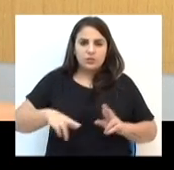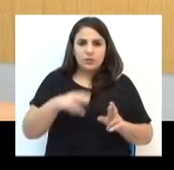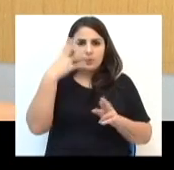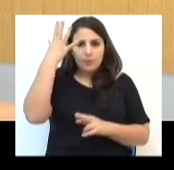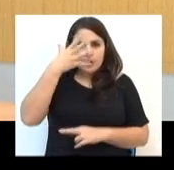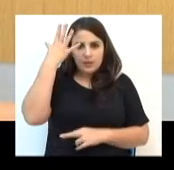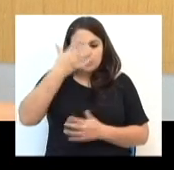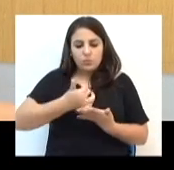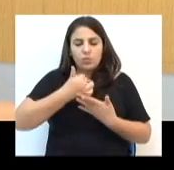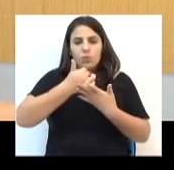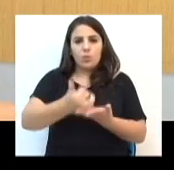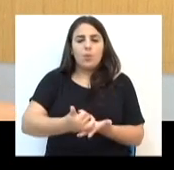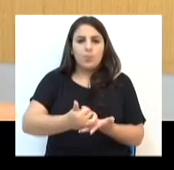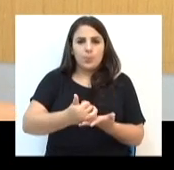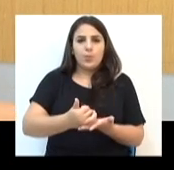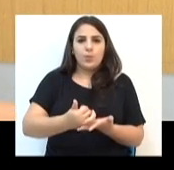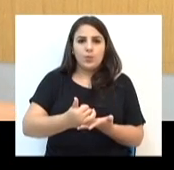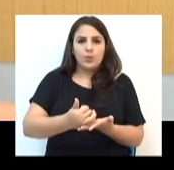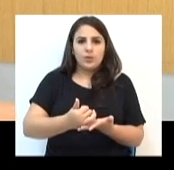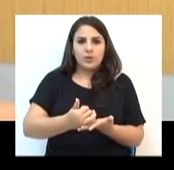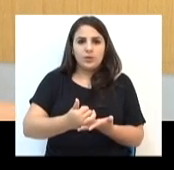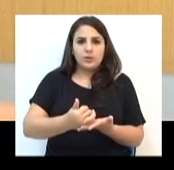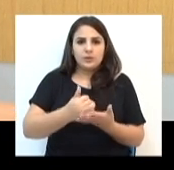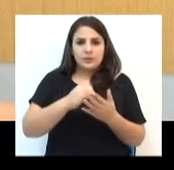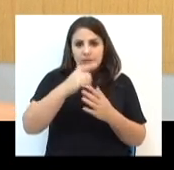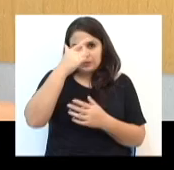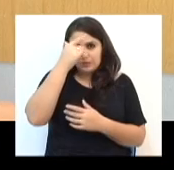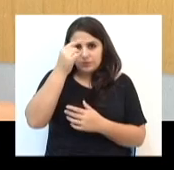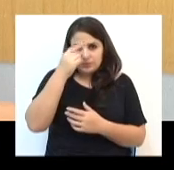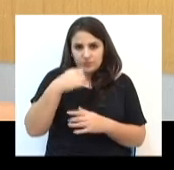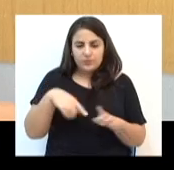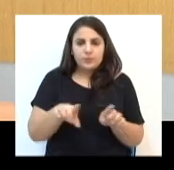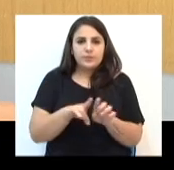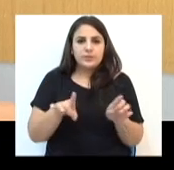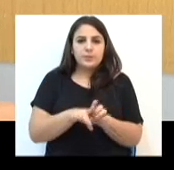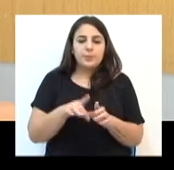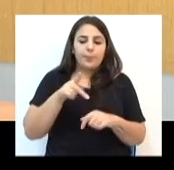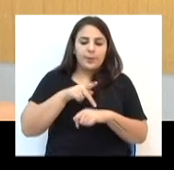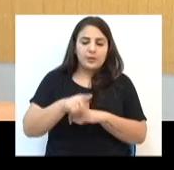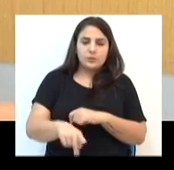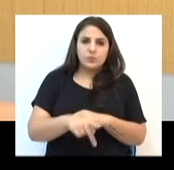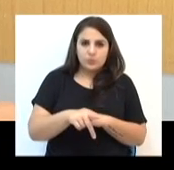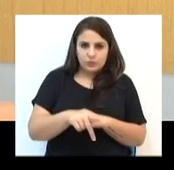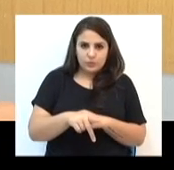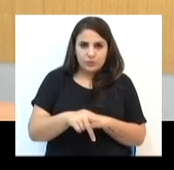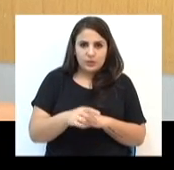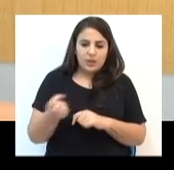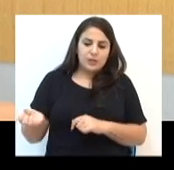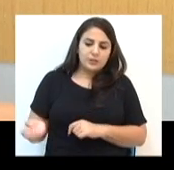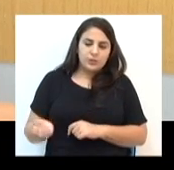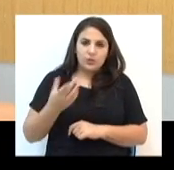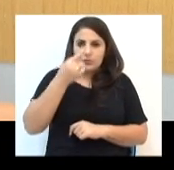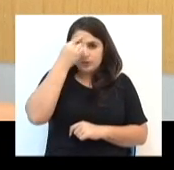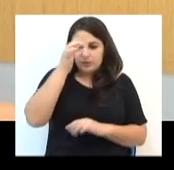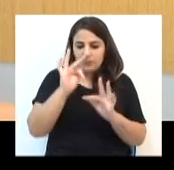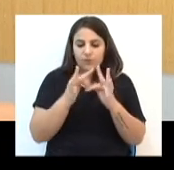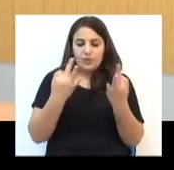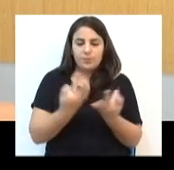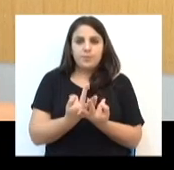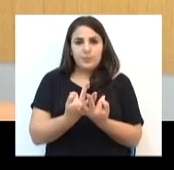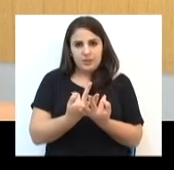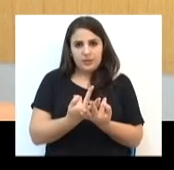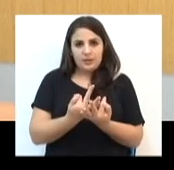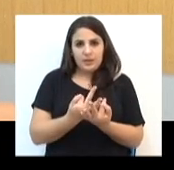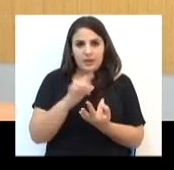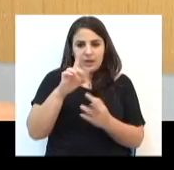de palestras com o apoio das instituições de ensino superior. Em passo fundo, a nova concepção de família